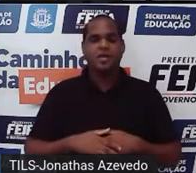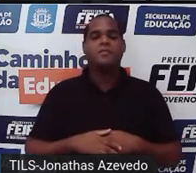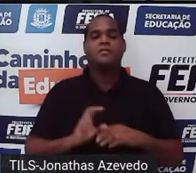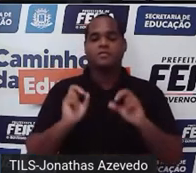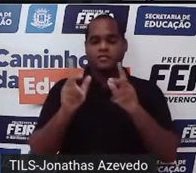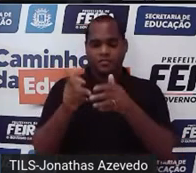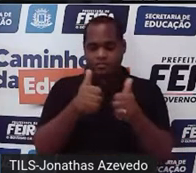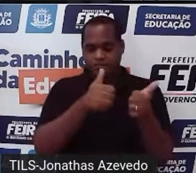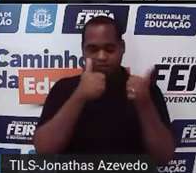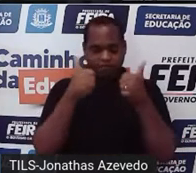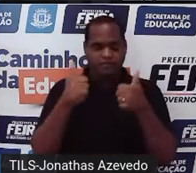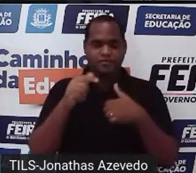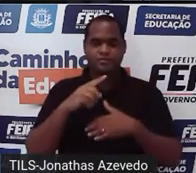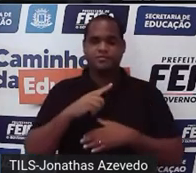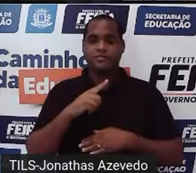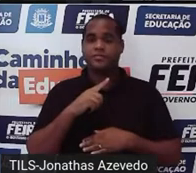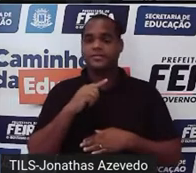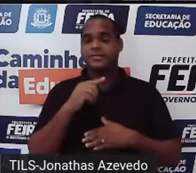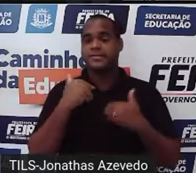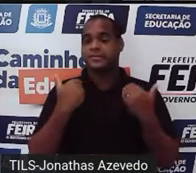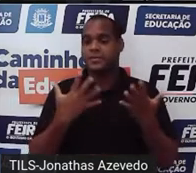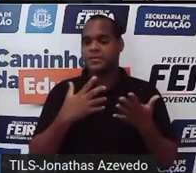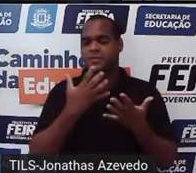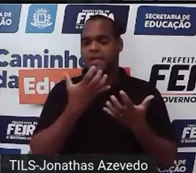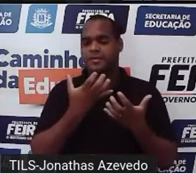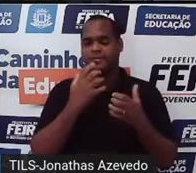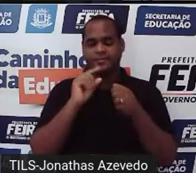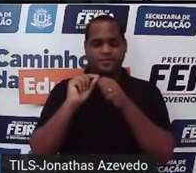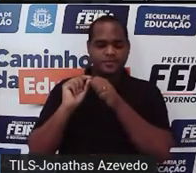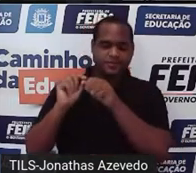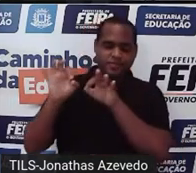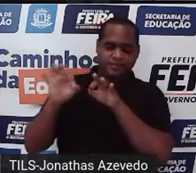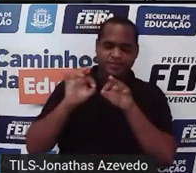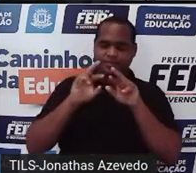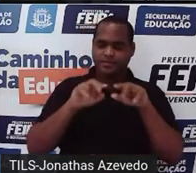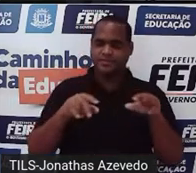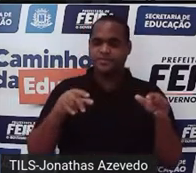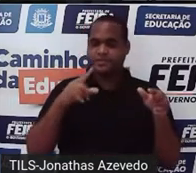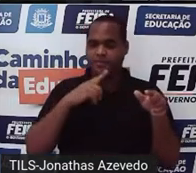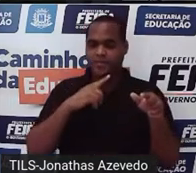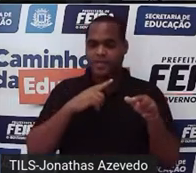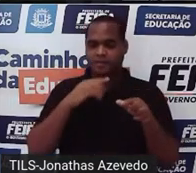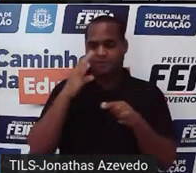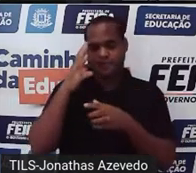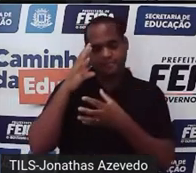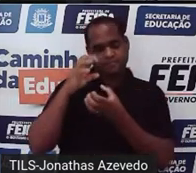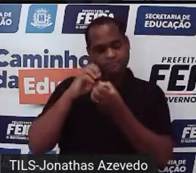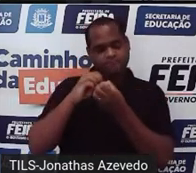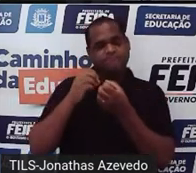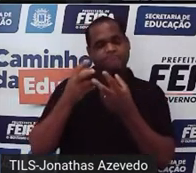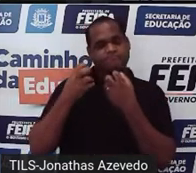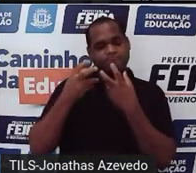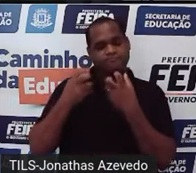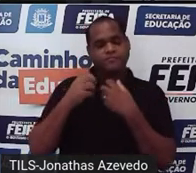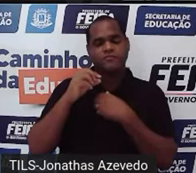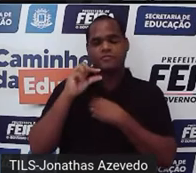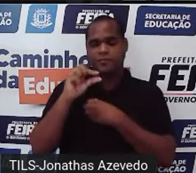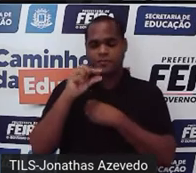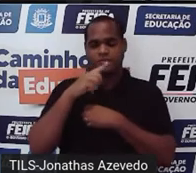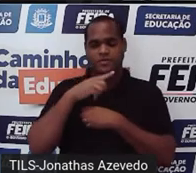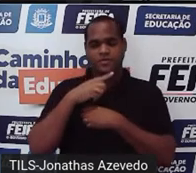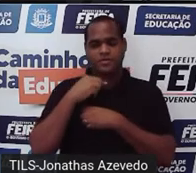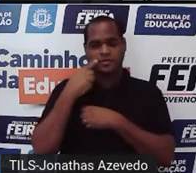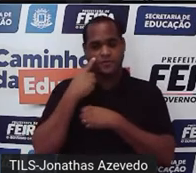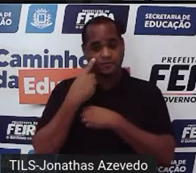Beleza. Então, o que é que eu queria fazer com você aqui agora? Para a gente resgatar um pouco do que a gente